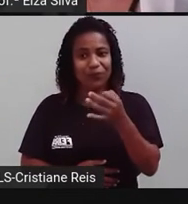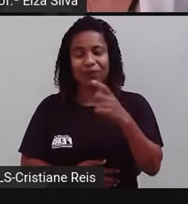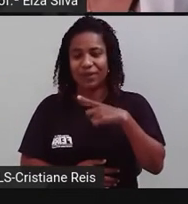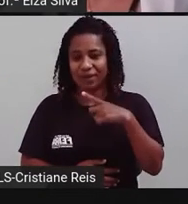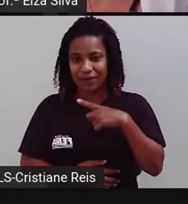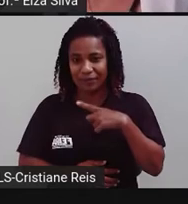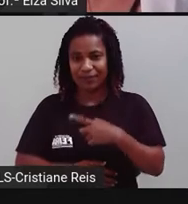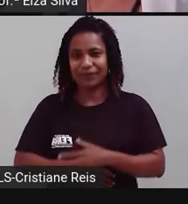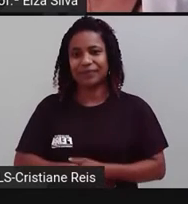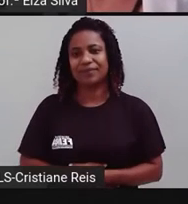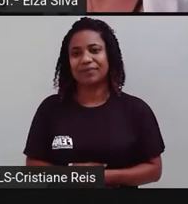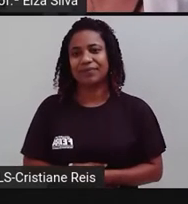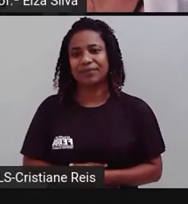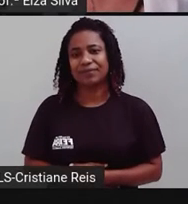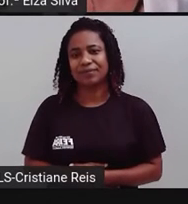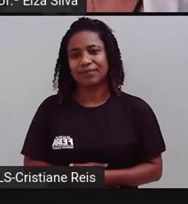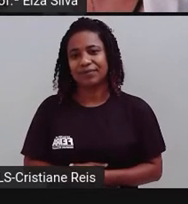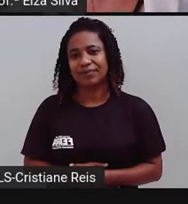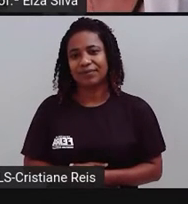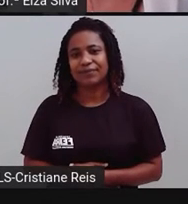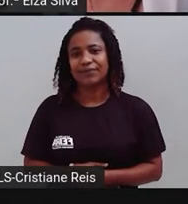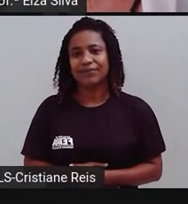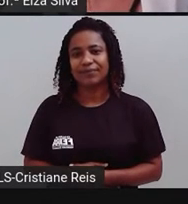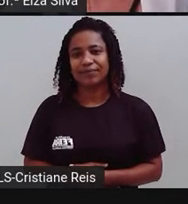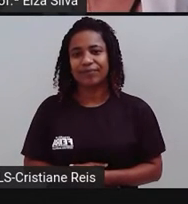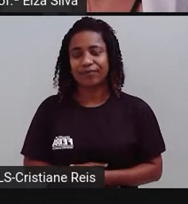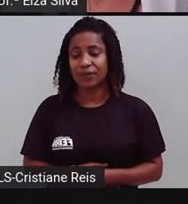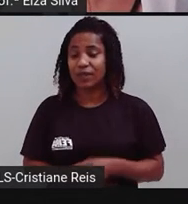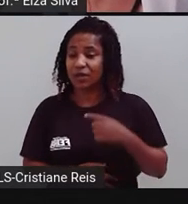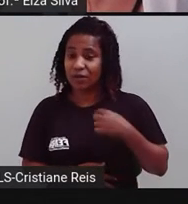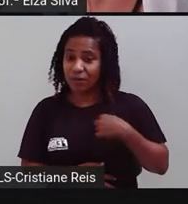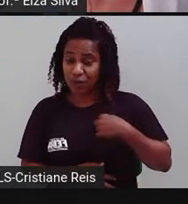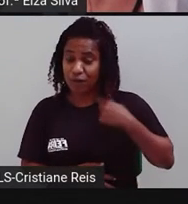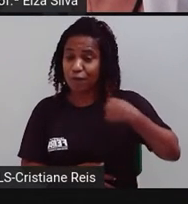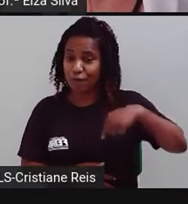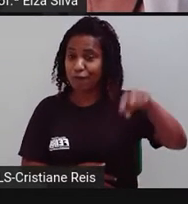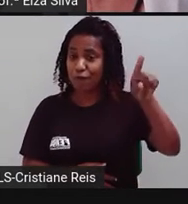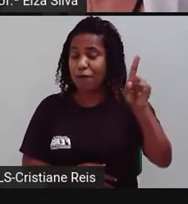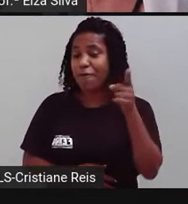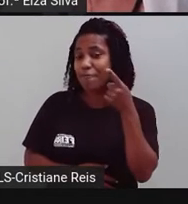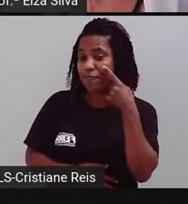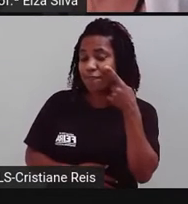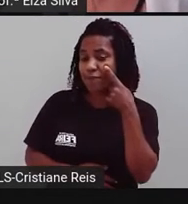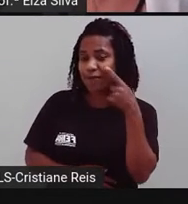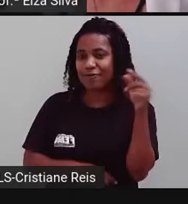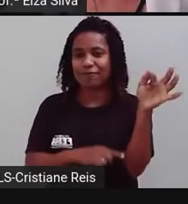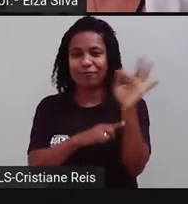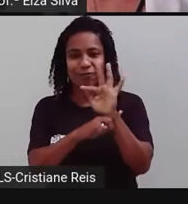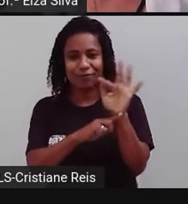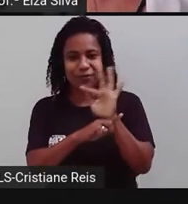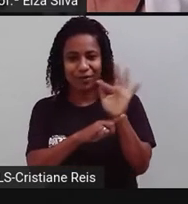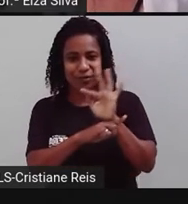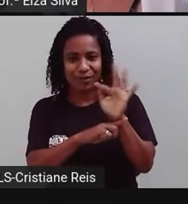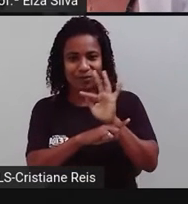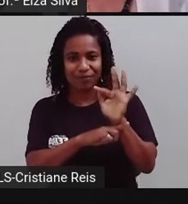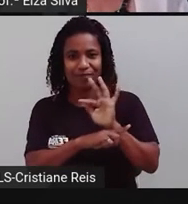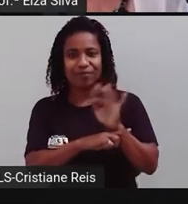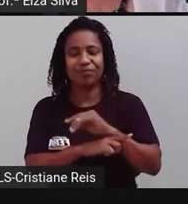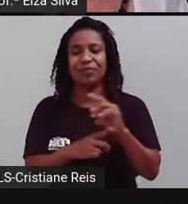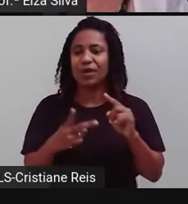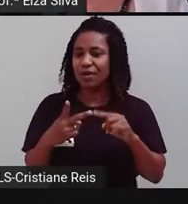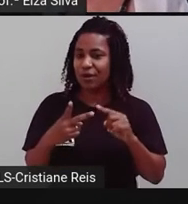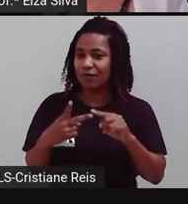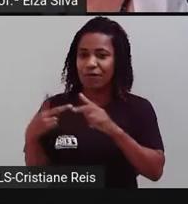I am going to see a film. Eu vou ver um filme. I am going to visit a museum. Eu vou